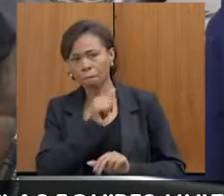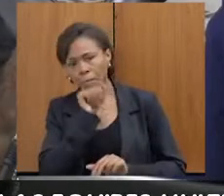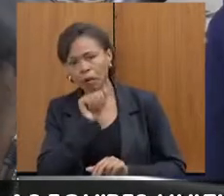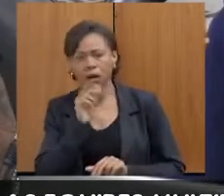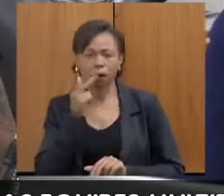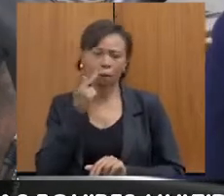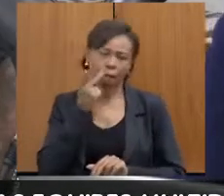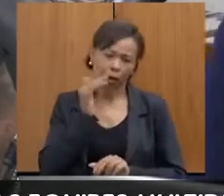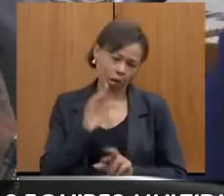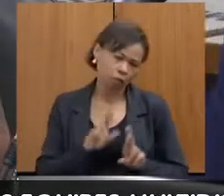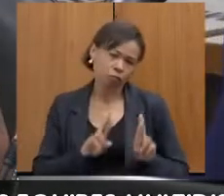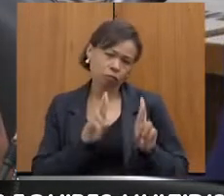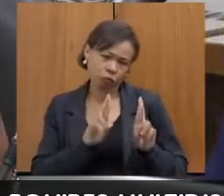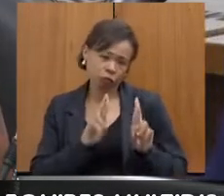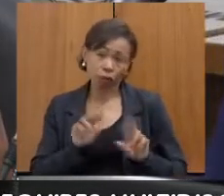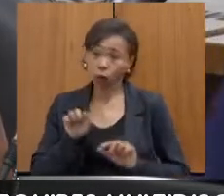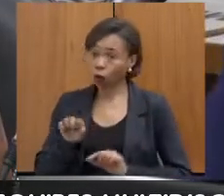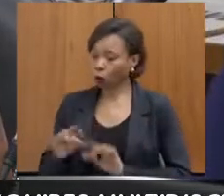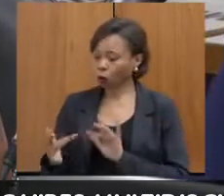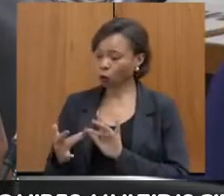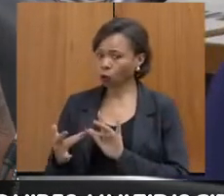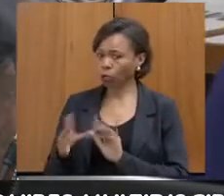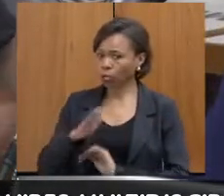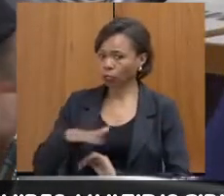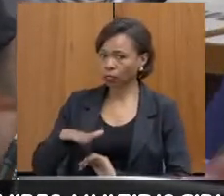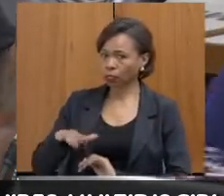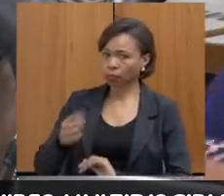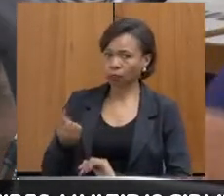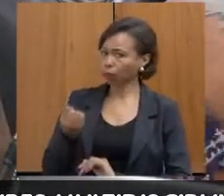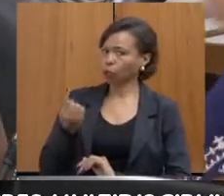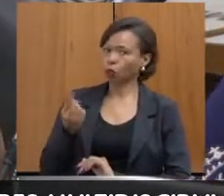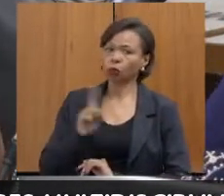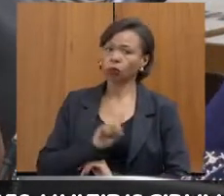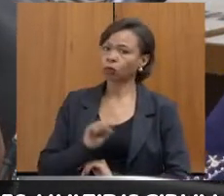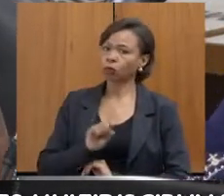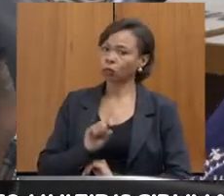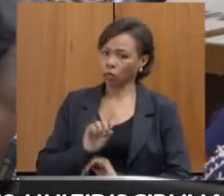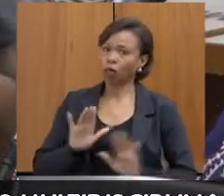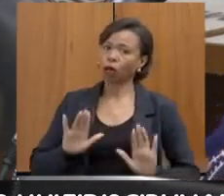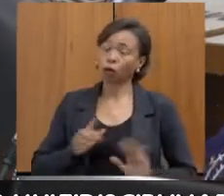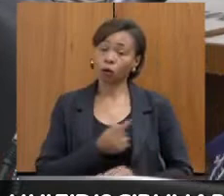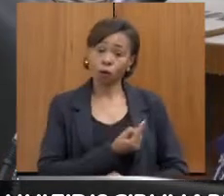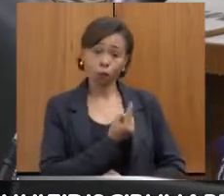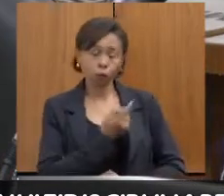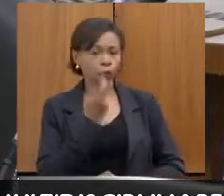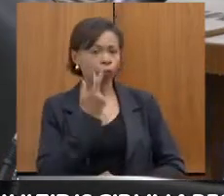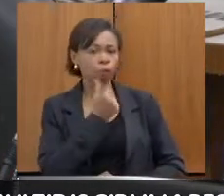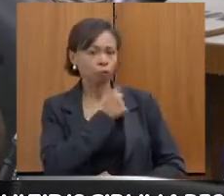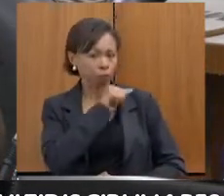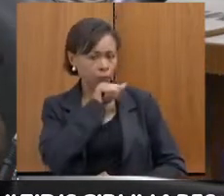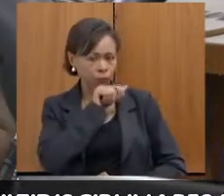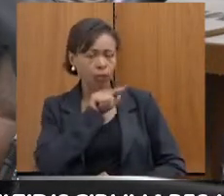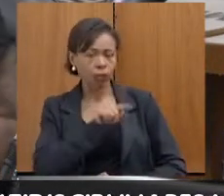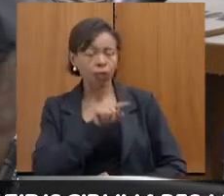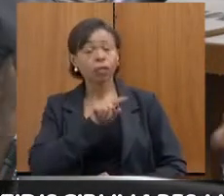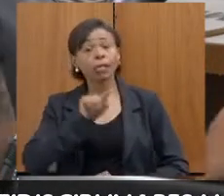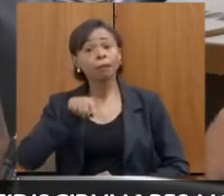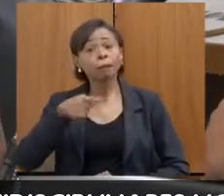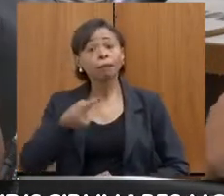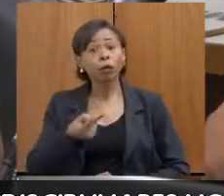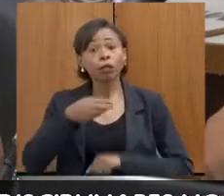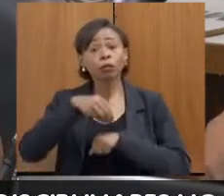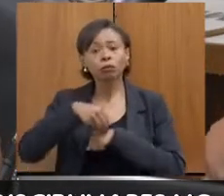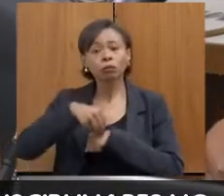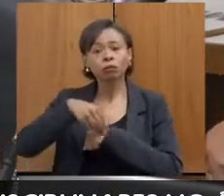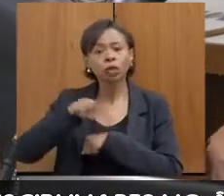fazer o boletim de ocorrência, não tem o contato com a criança inicial, para não haver a revitimização mesmo. E é feito o encaminhamento para a